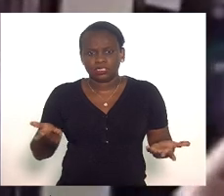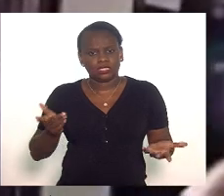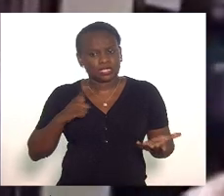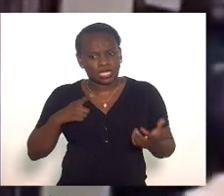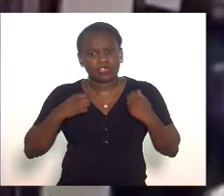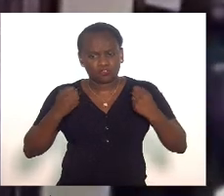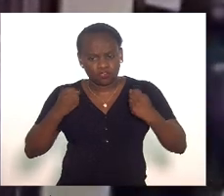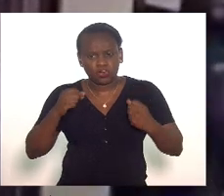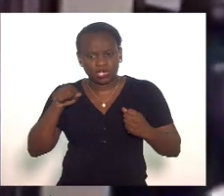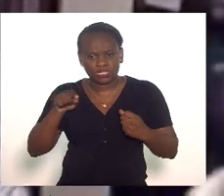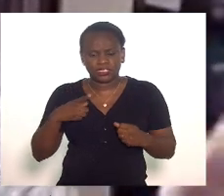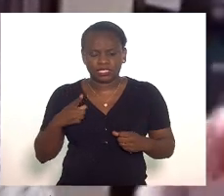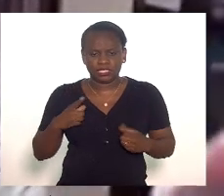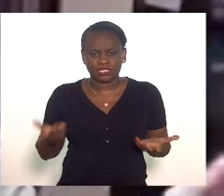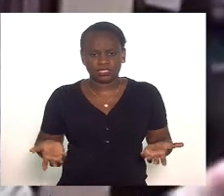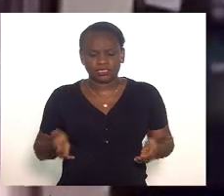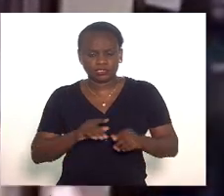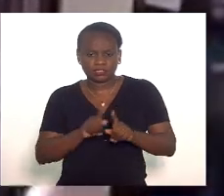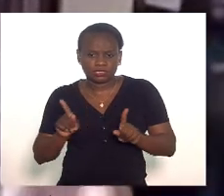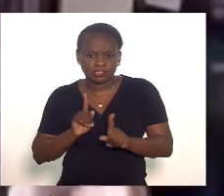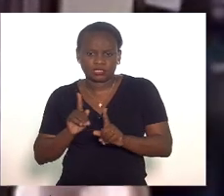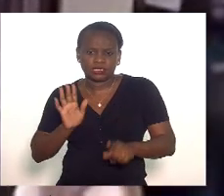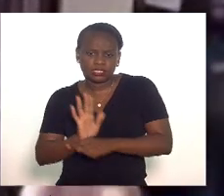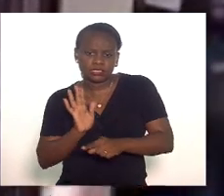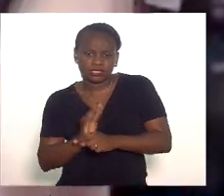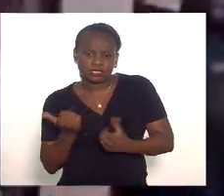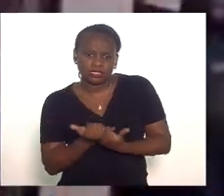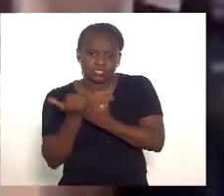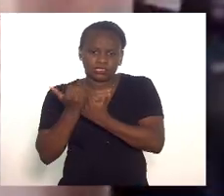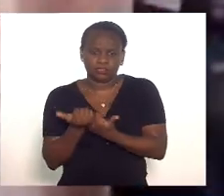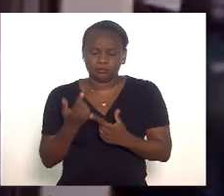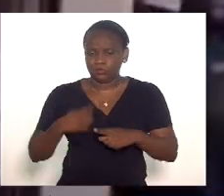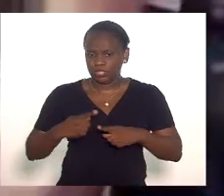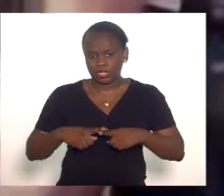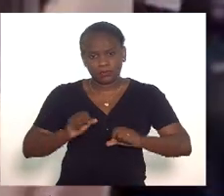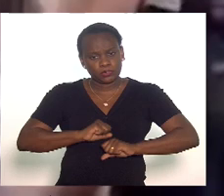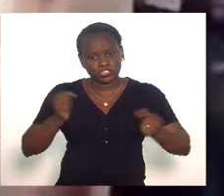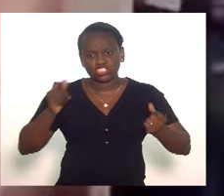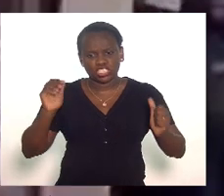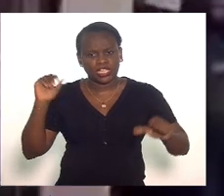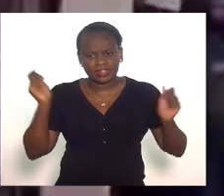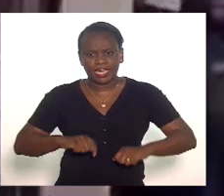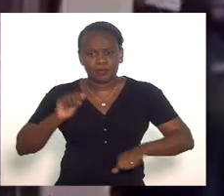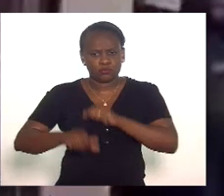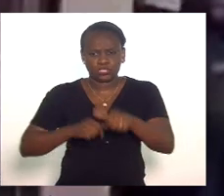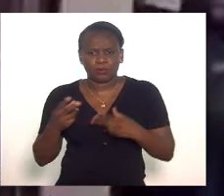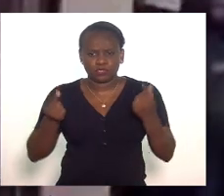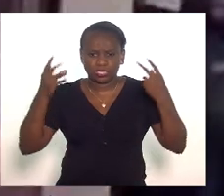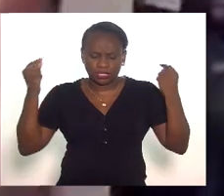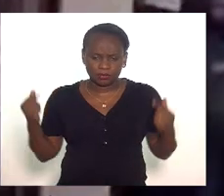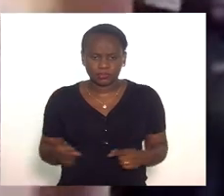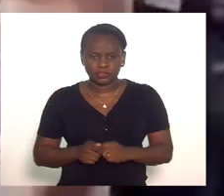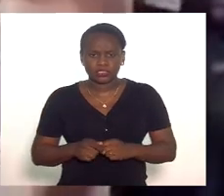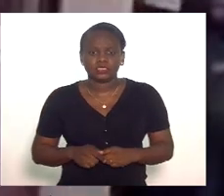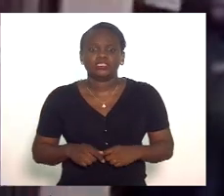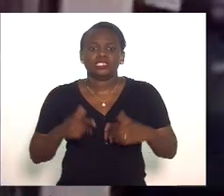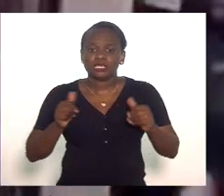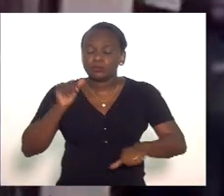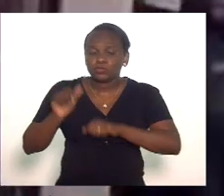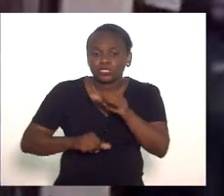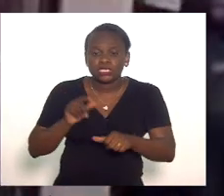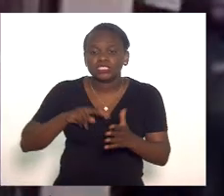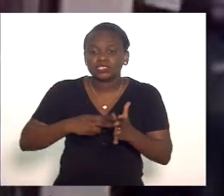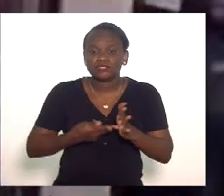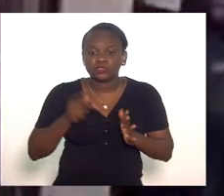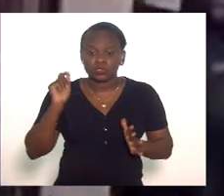forças aí por detrás a sustentar porque senão já teria mudado há muito tempo e a mudança significa